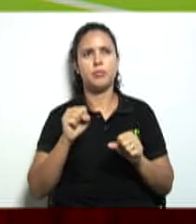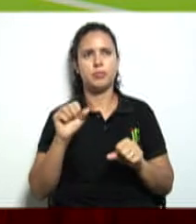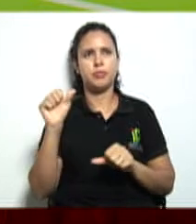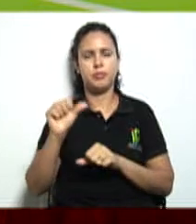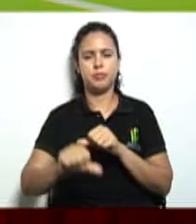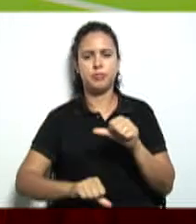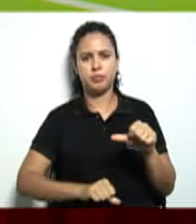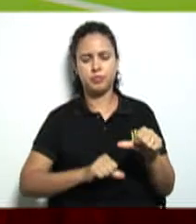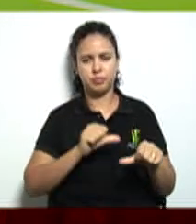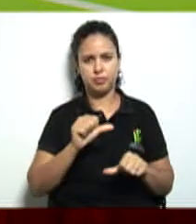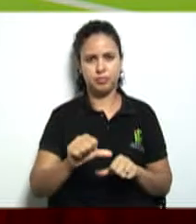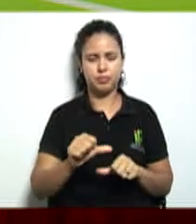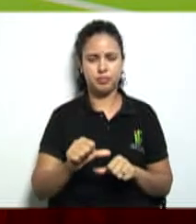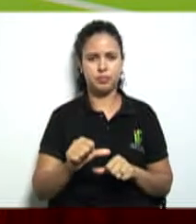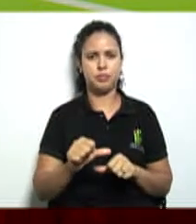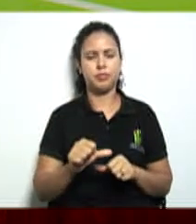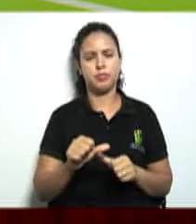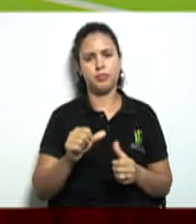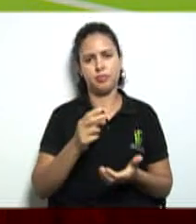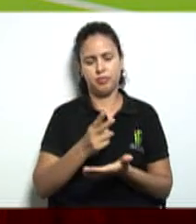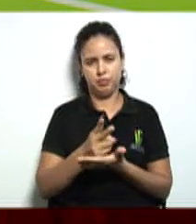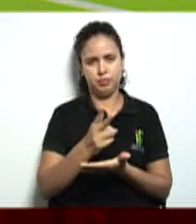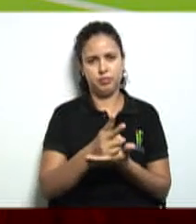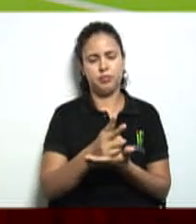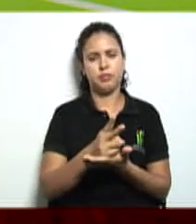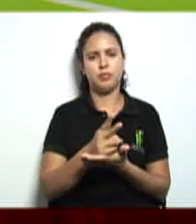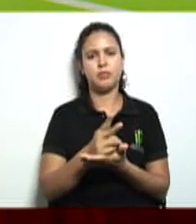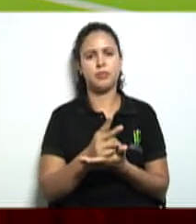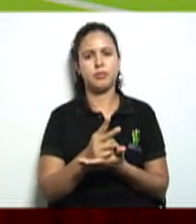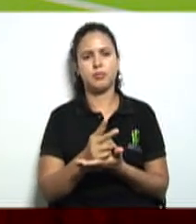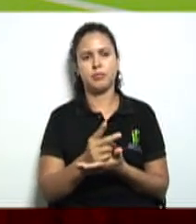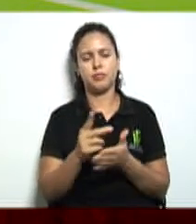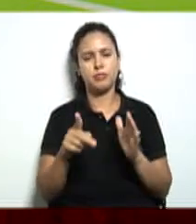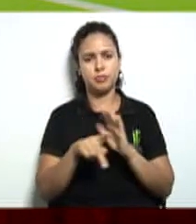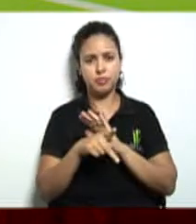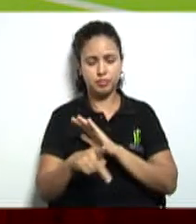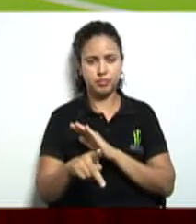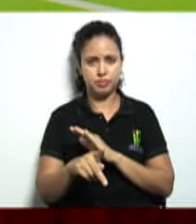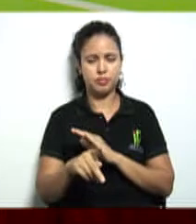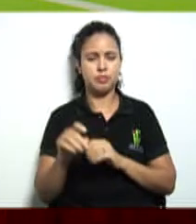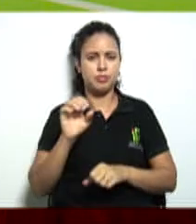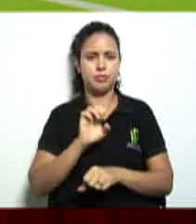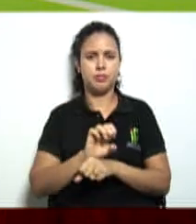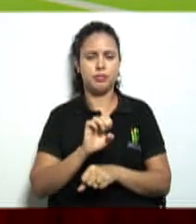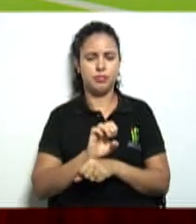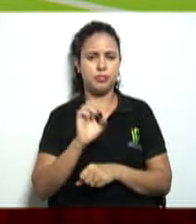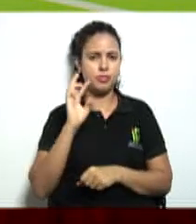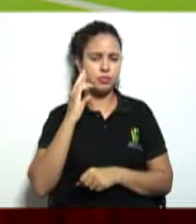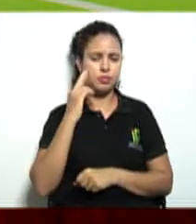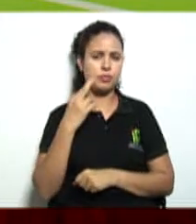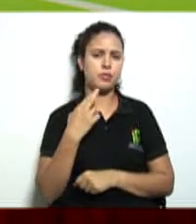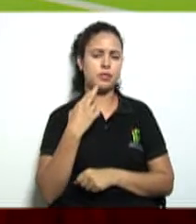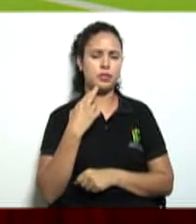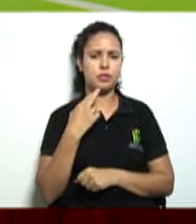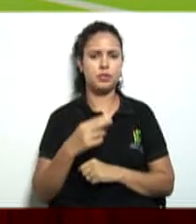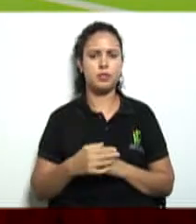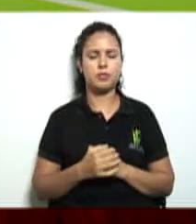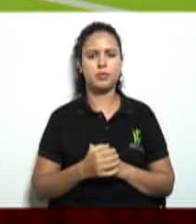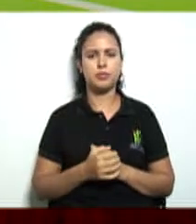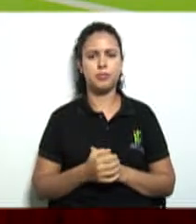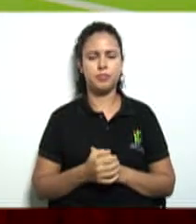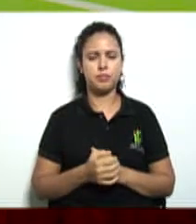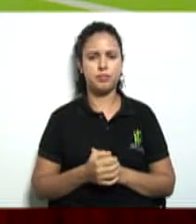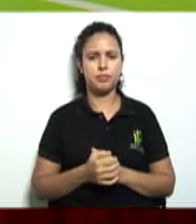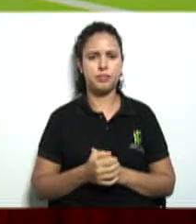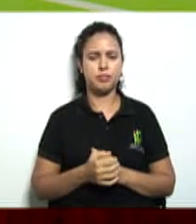esses documentos aqui são que são pertinentes para o nosso estado de Rondônia pessoal certo voltamos agora